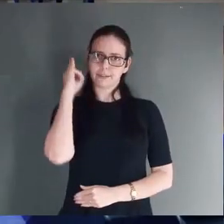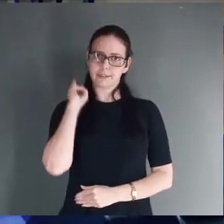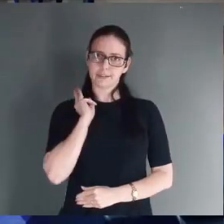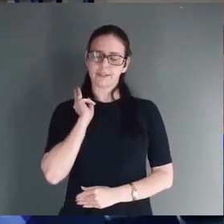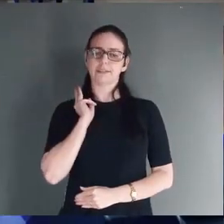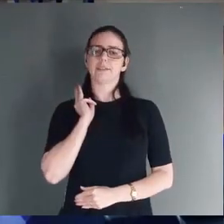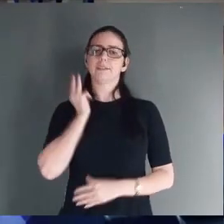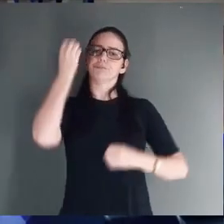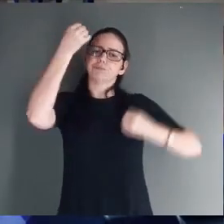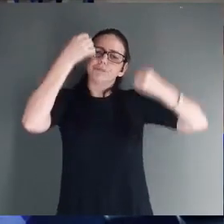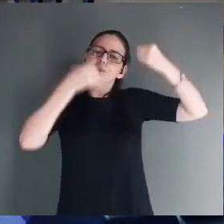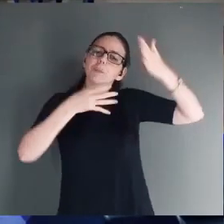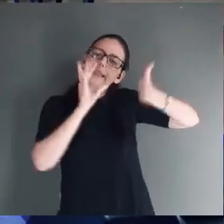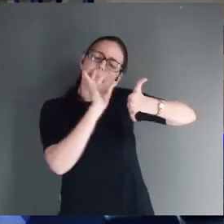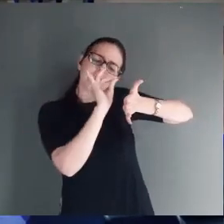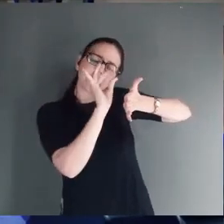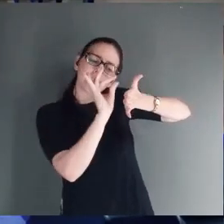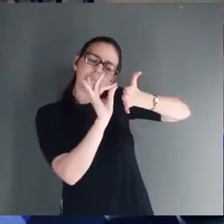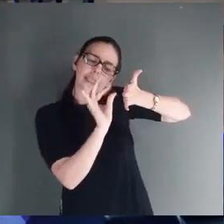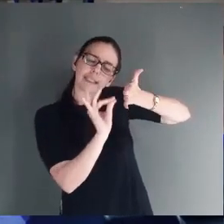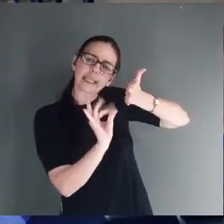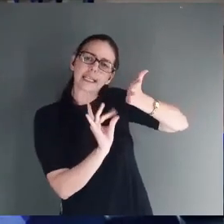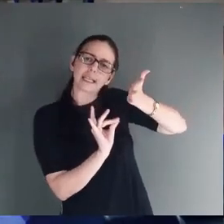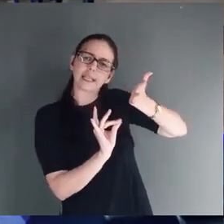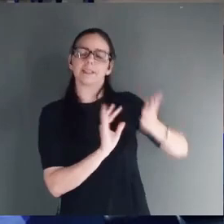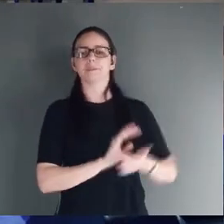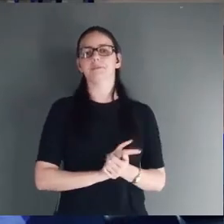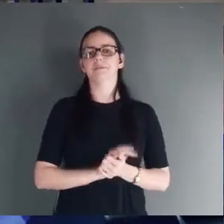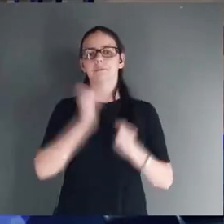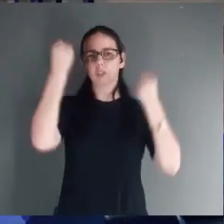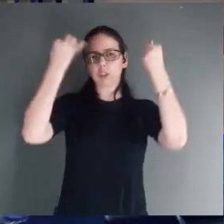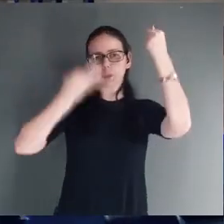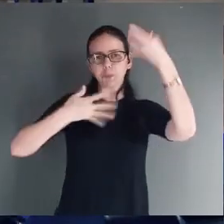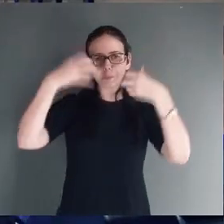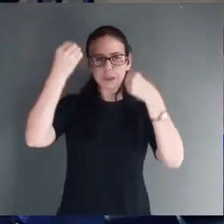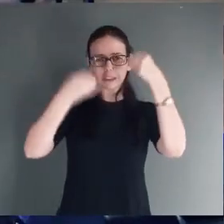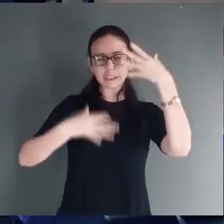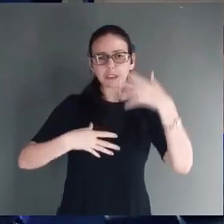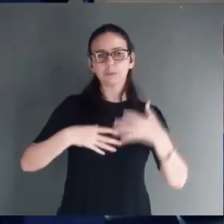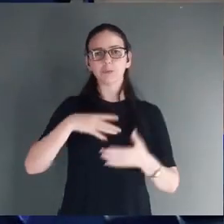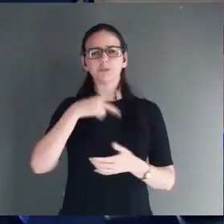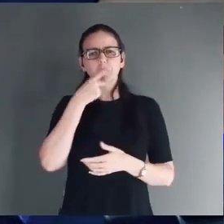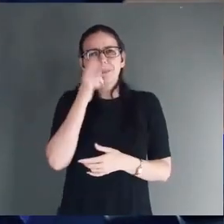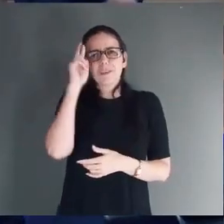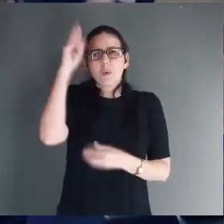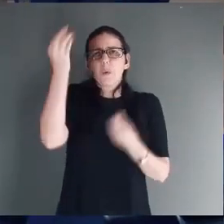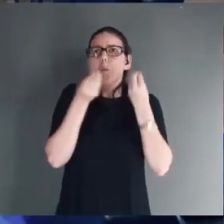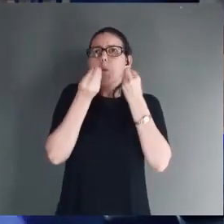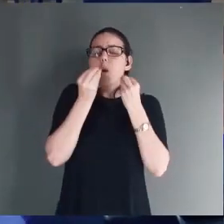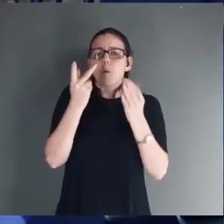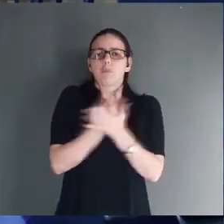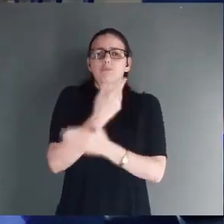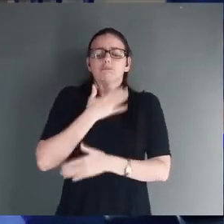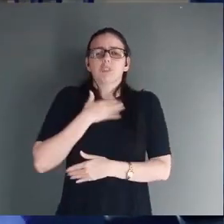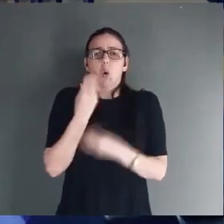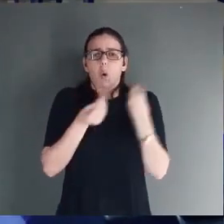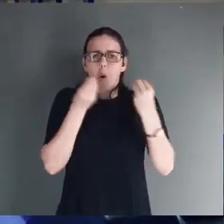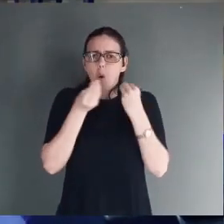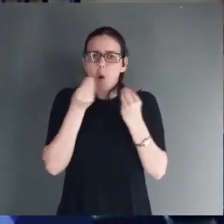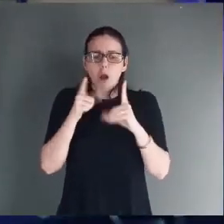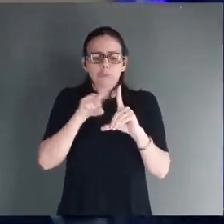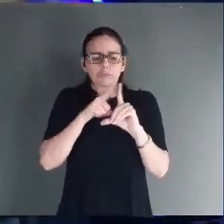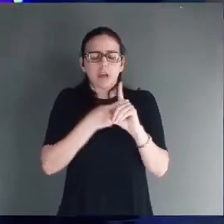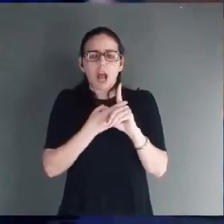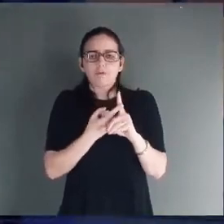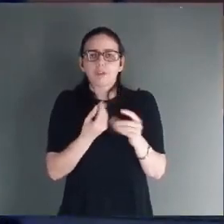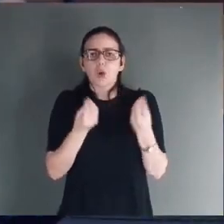tudo o que aconteceria, você conhece muito bem a história, ela disse, Senhor, como que isso vai acontecer comigo, como que eu vou gerar